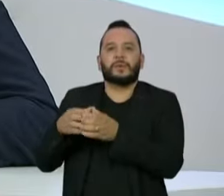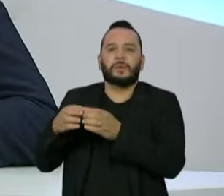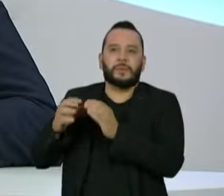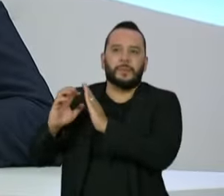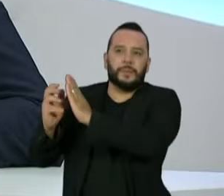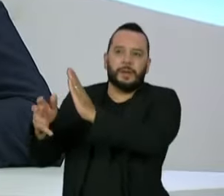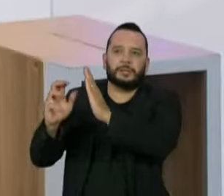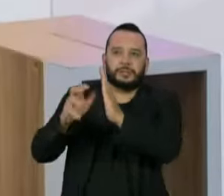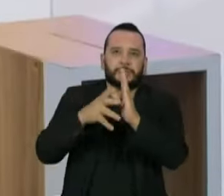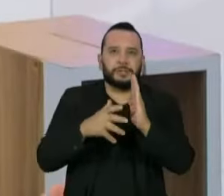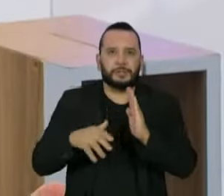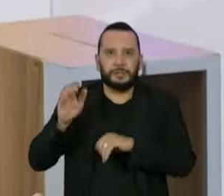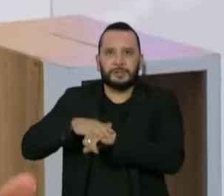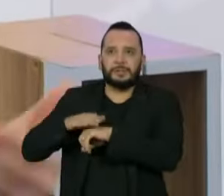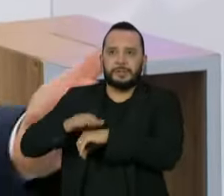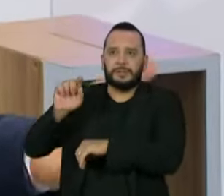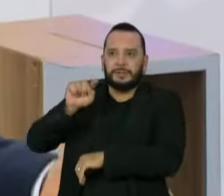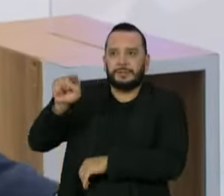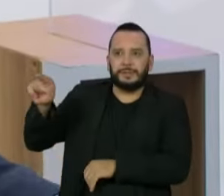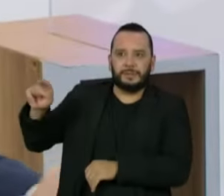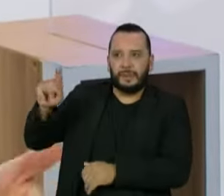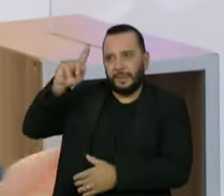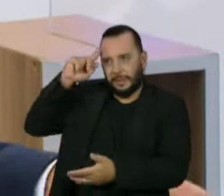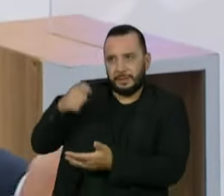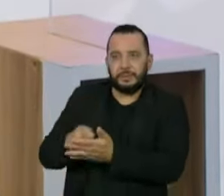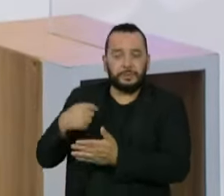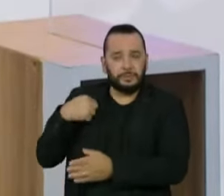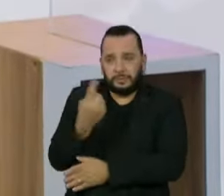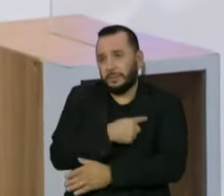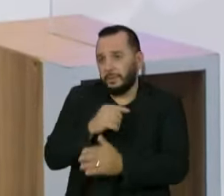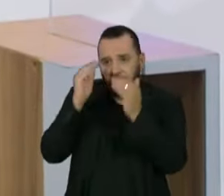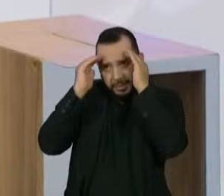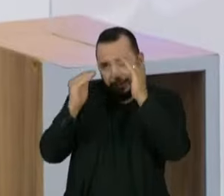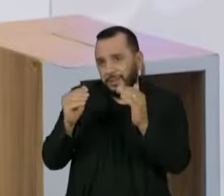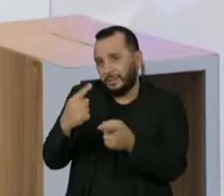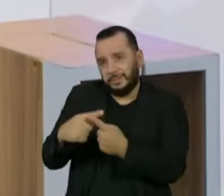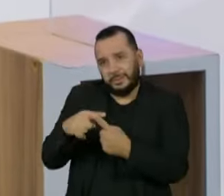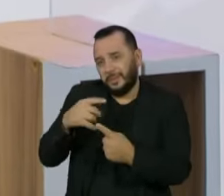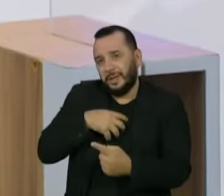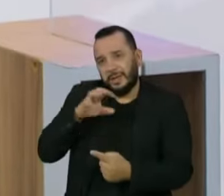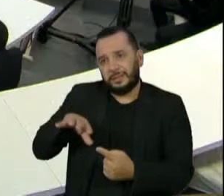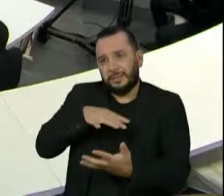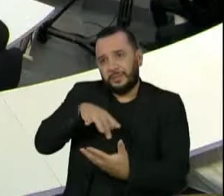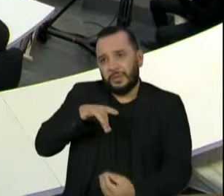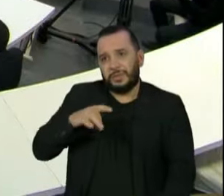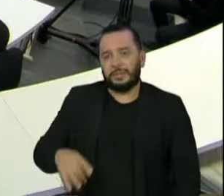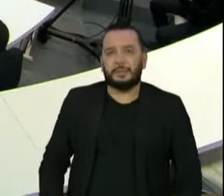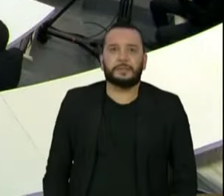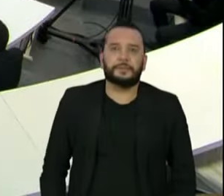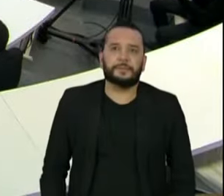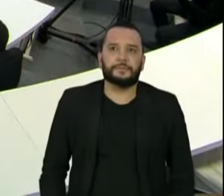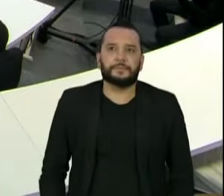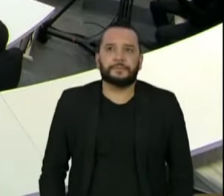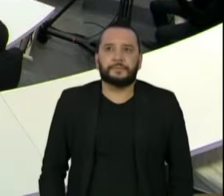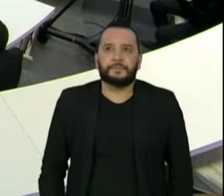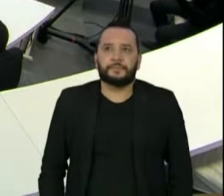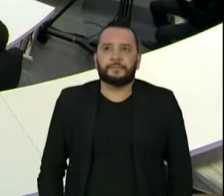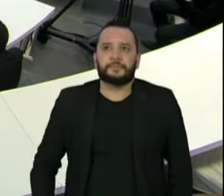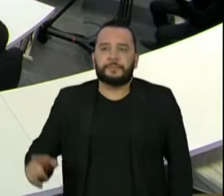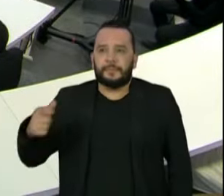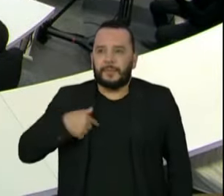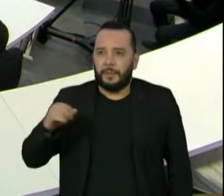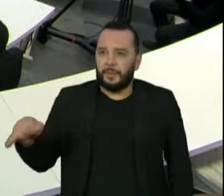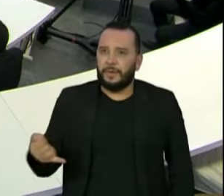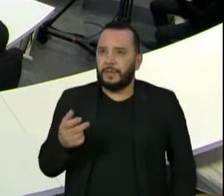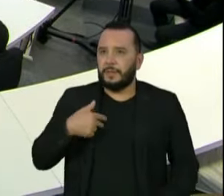desses partidos e que nós temos que acatar dentro do Banco da Democracia. Raquel, aproveitando essa deixa da pauta